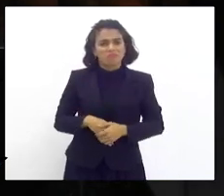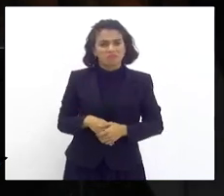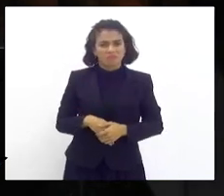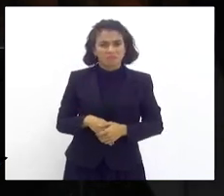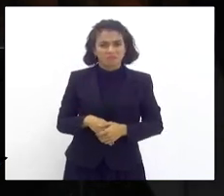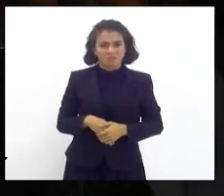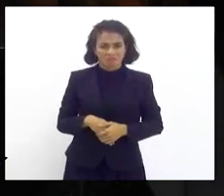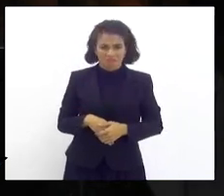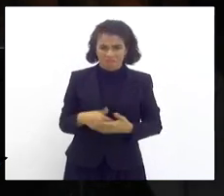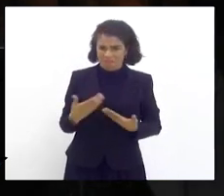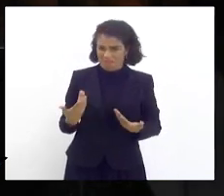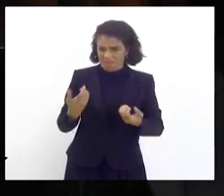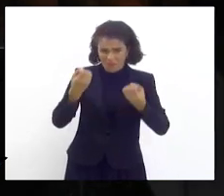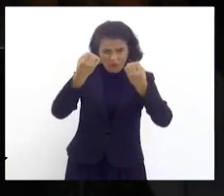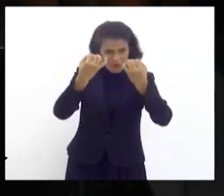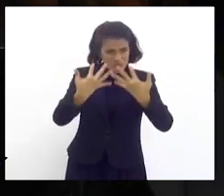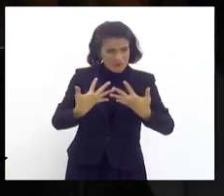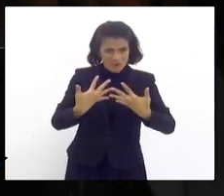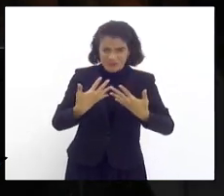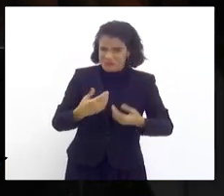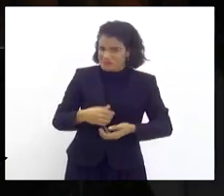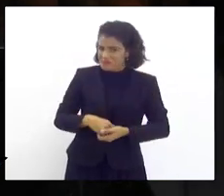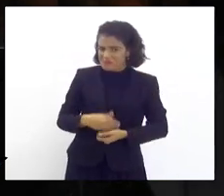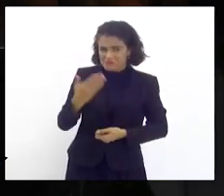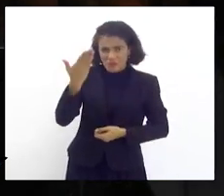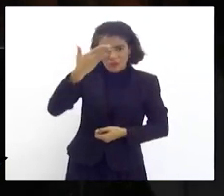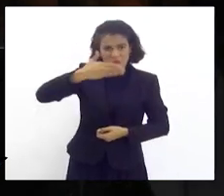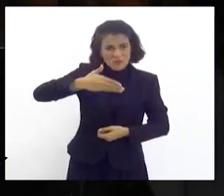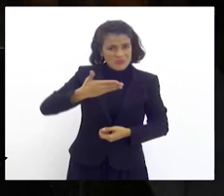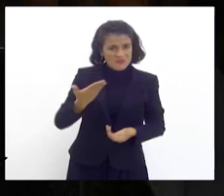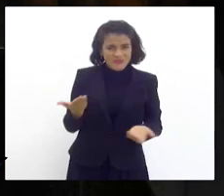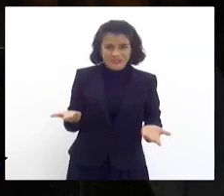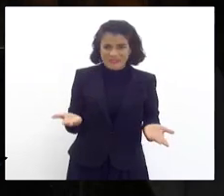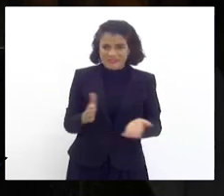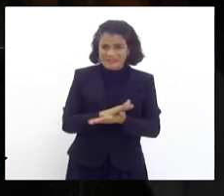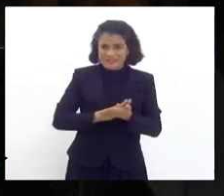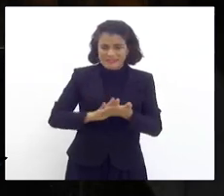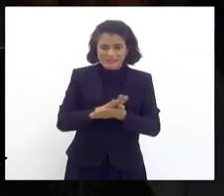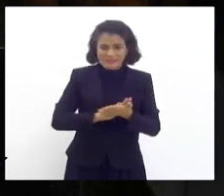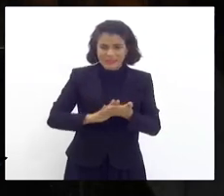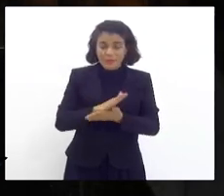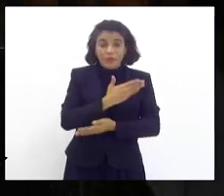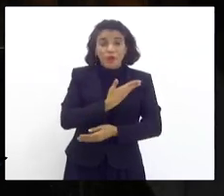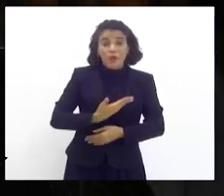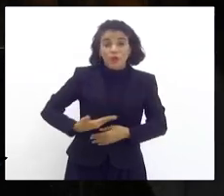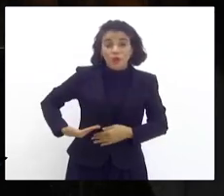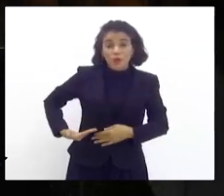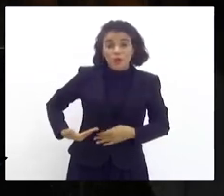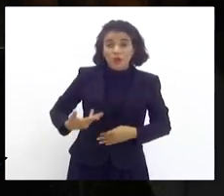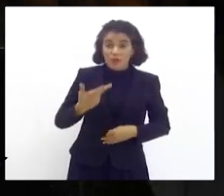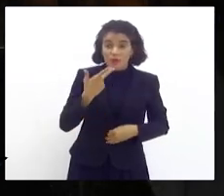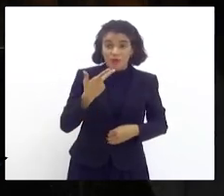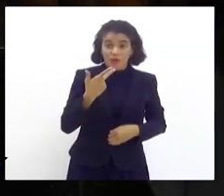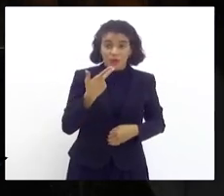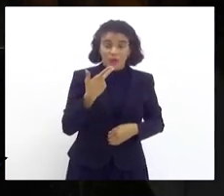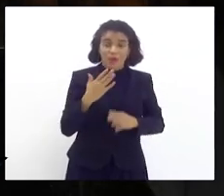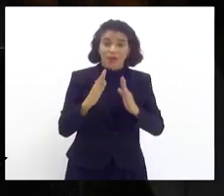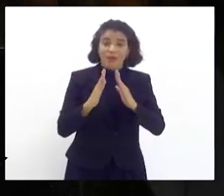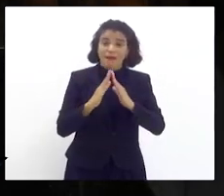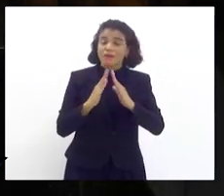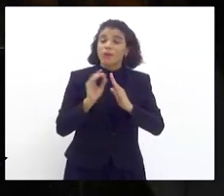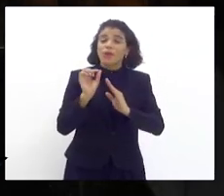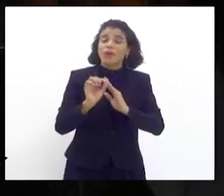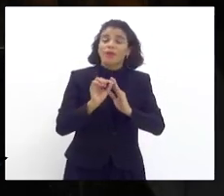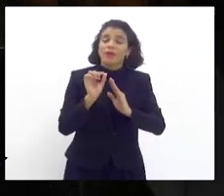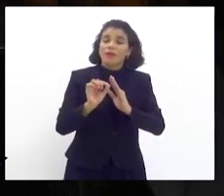Não se justifica mais votação remota. O governo não mandou para casa um projeto de lei